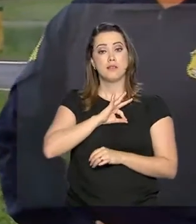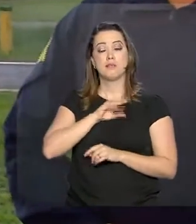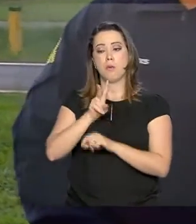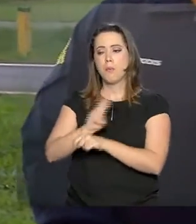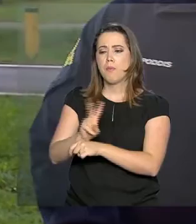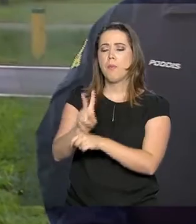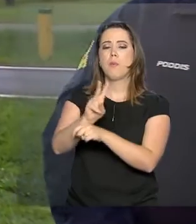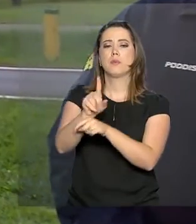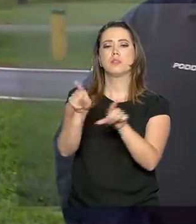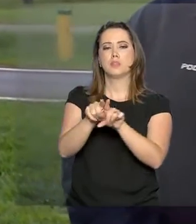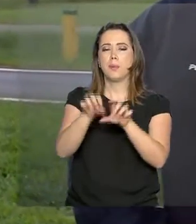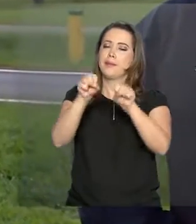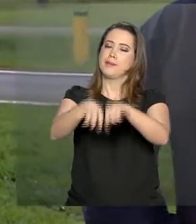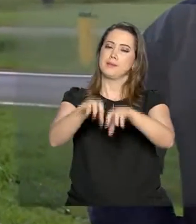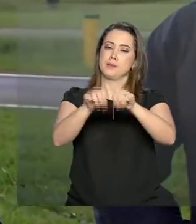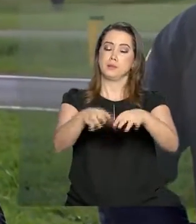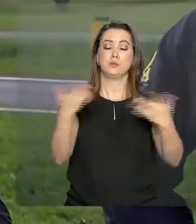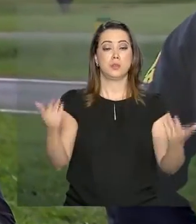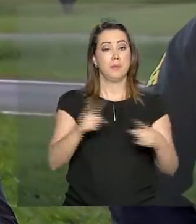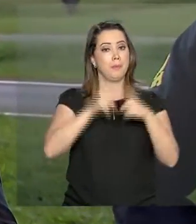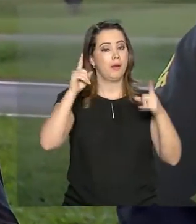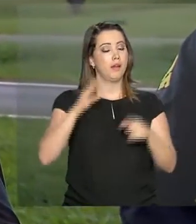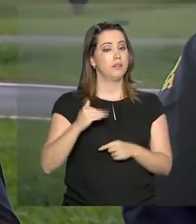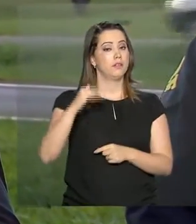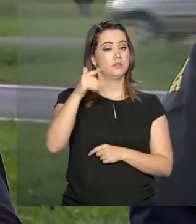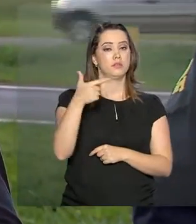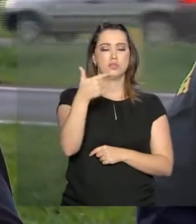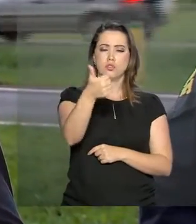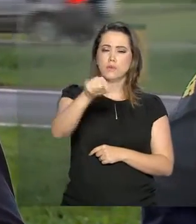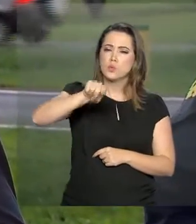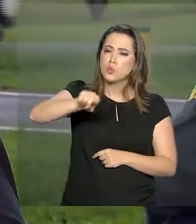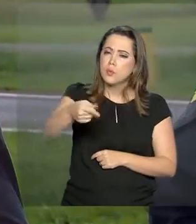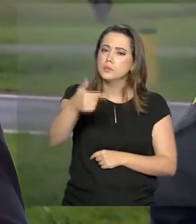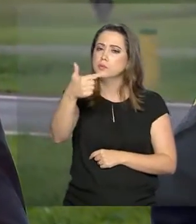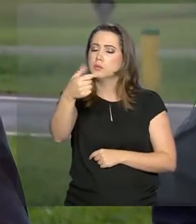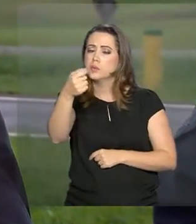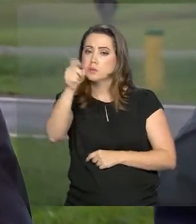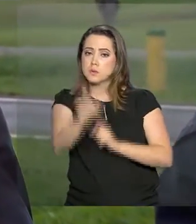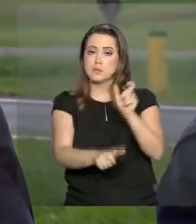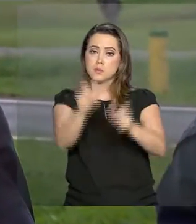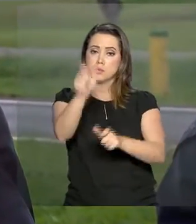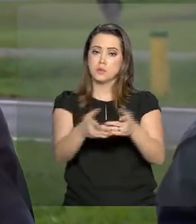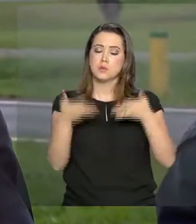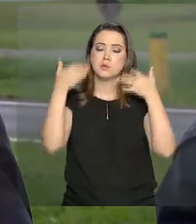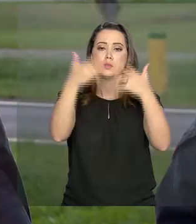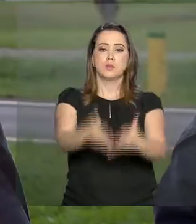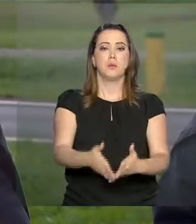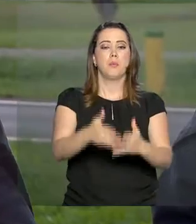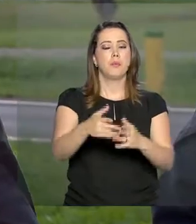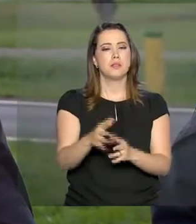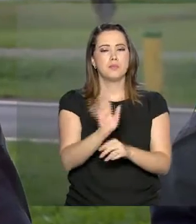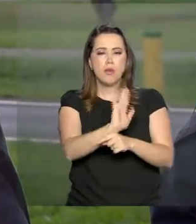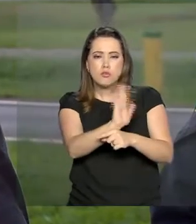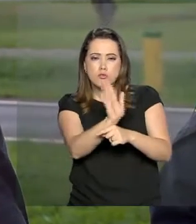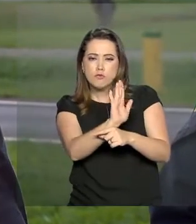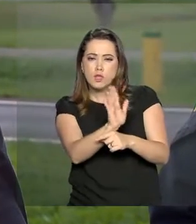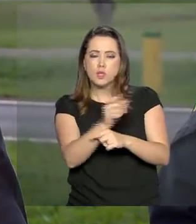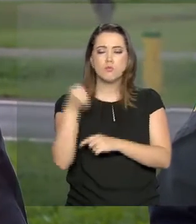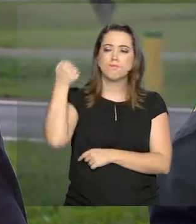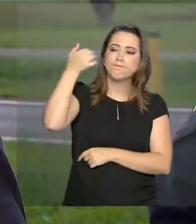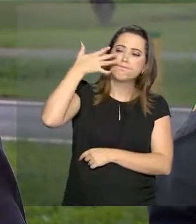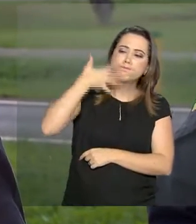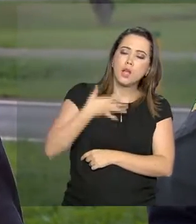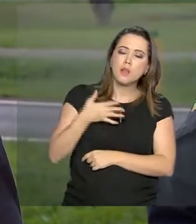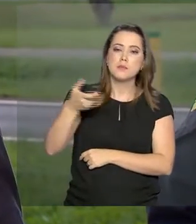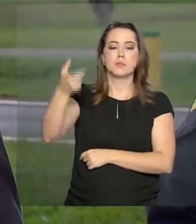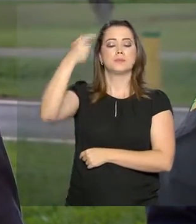realizou ações educativas. Mais de 21.200 pessoas participaram de vídeos e palestras de